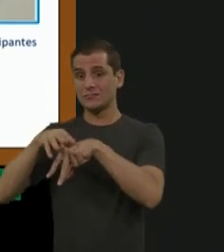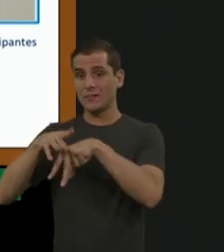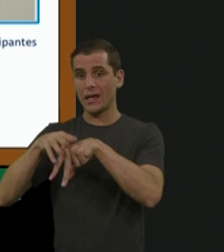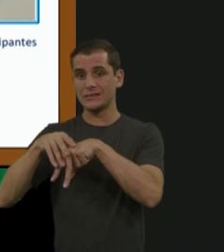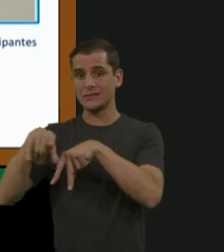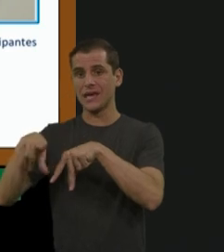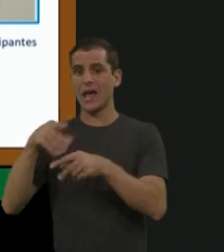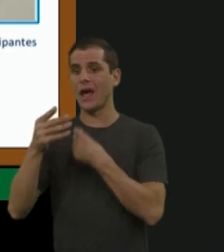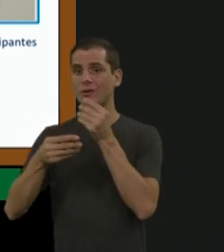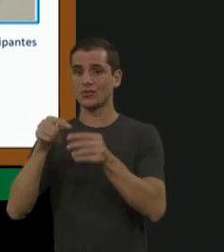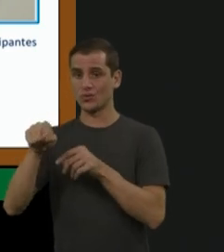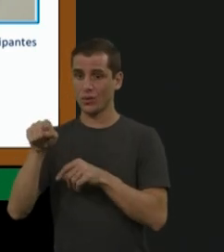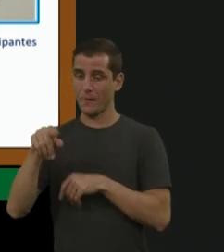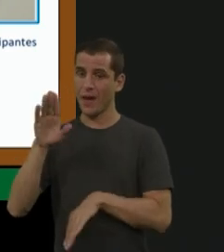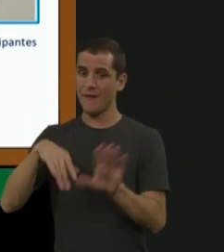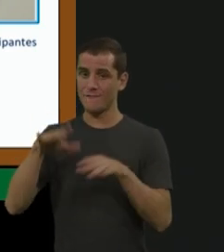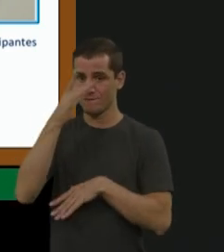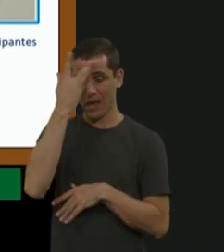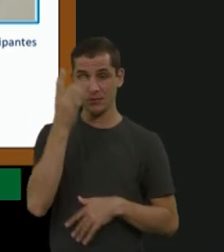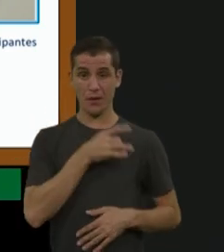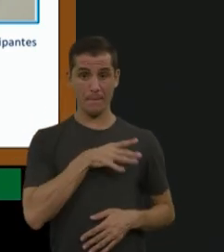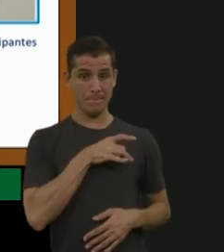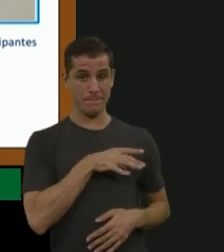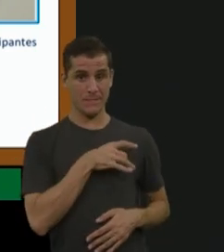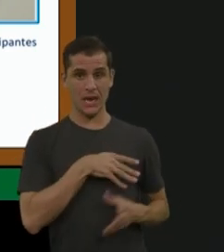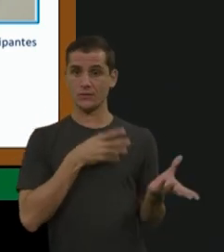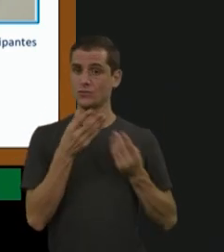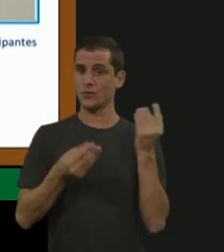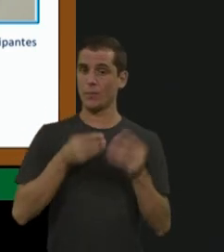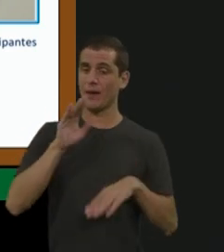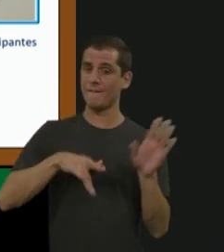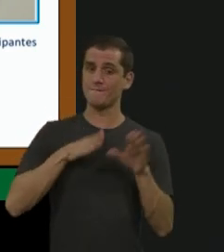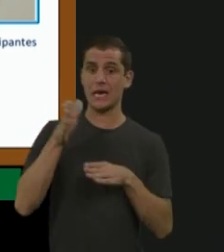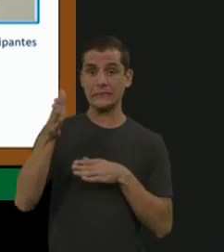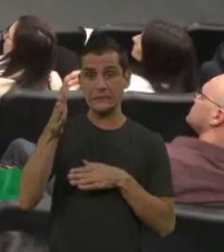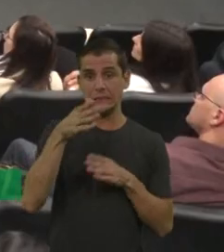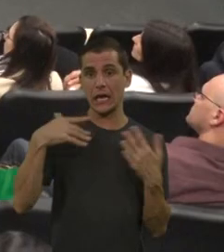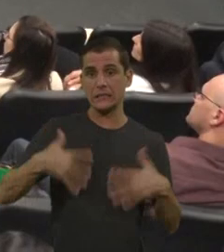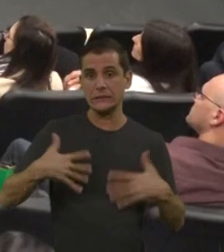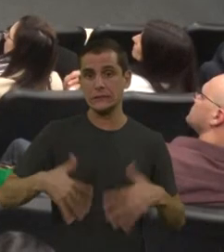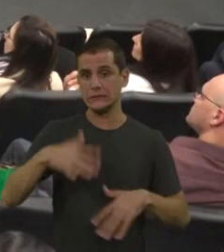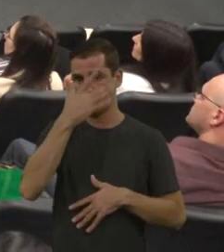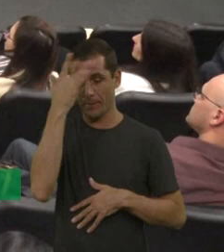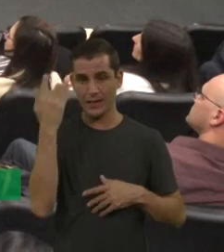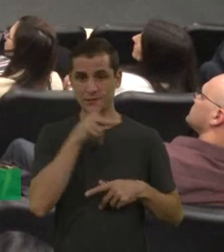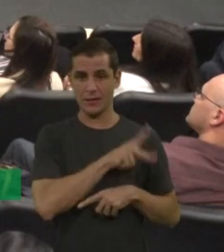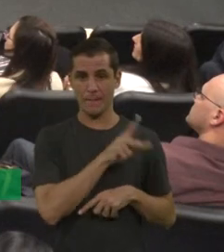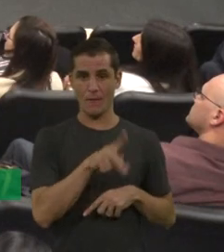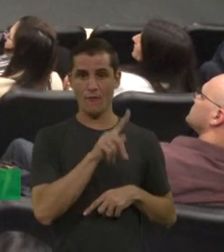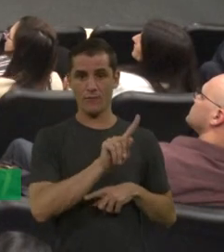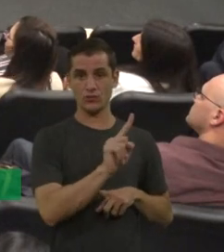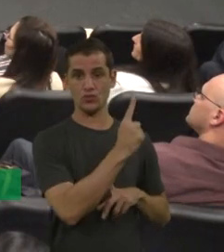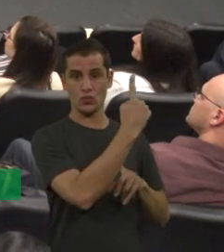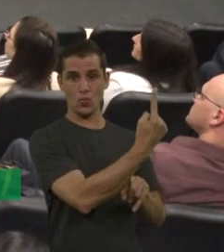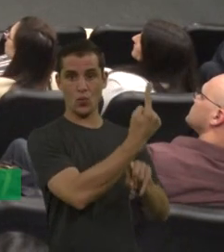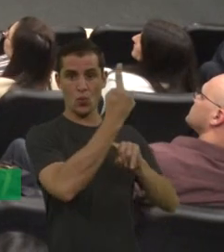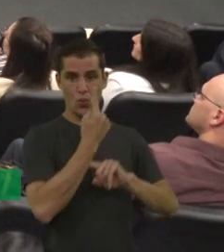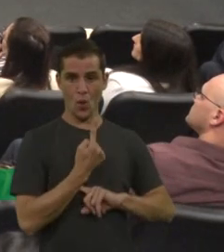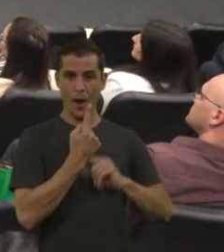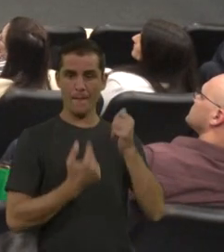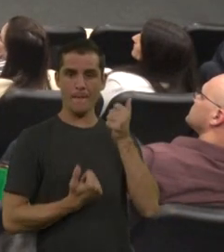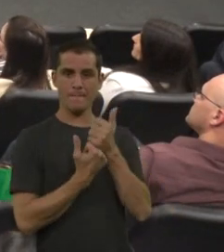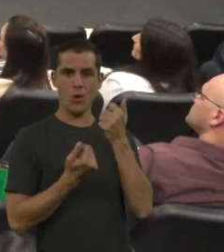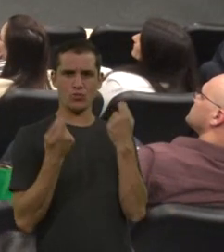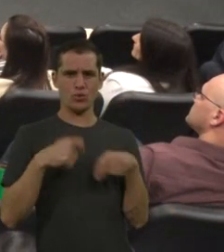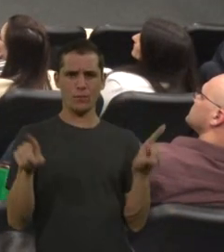de deixar a criança expandir e, hoje em dia, a gente sabe que não precisa ter um professor adicional para um paciente hemofílico, como